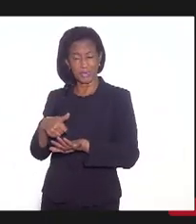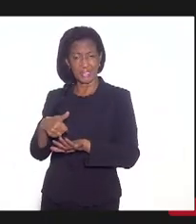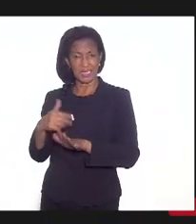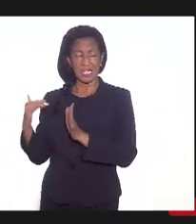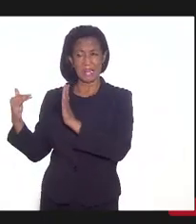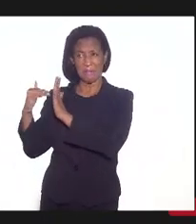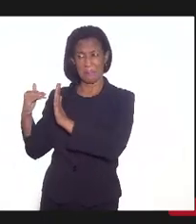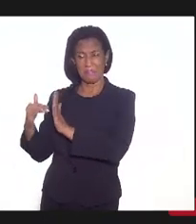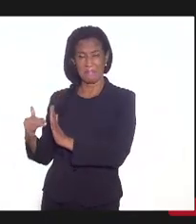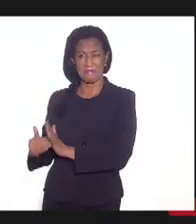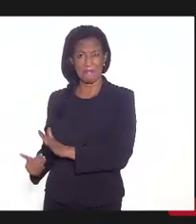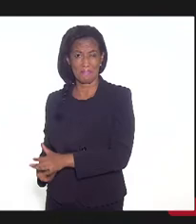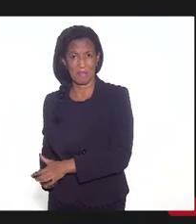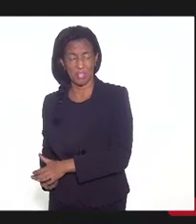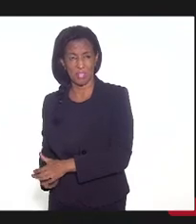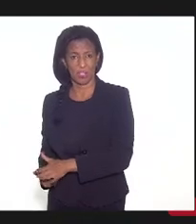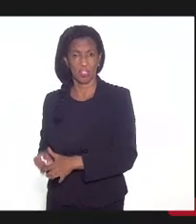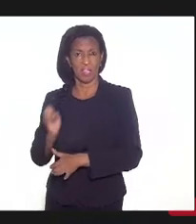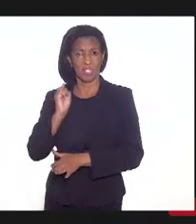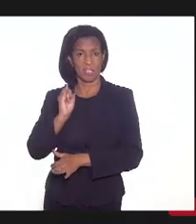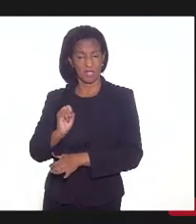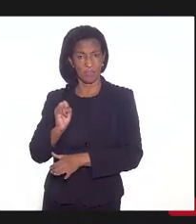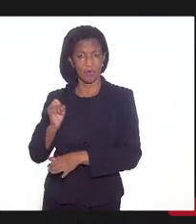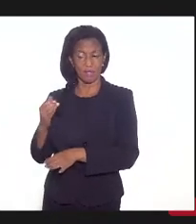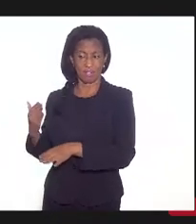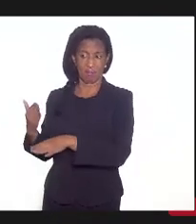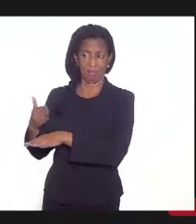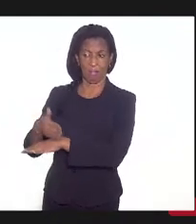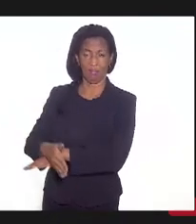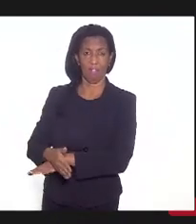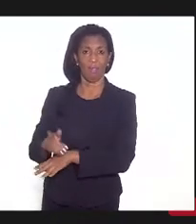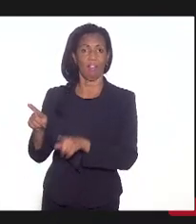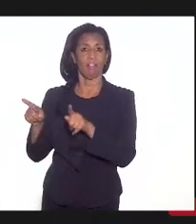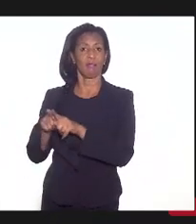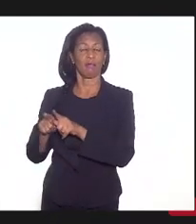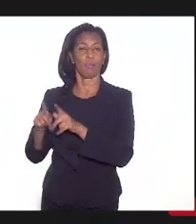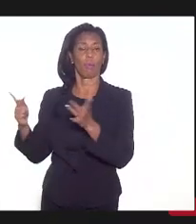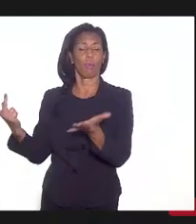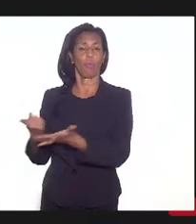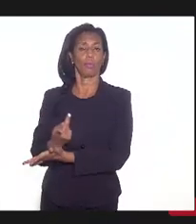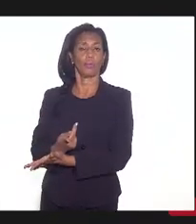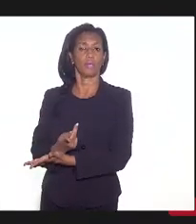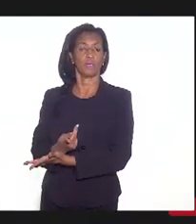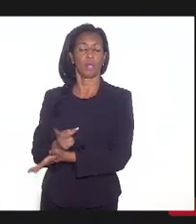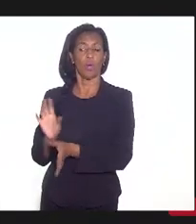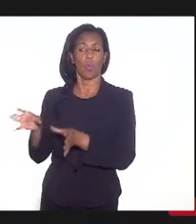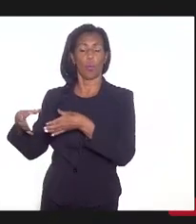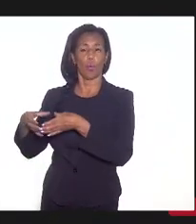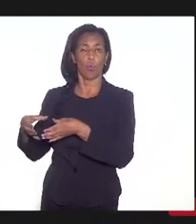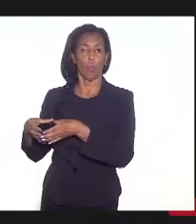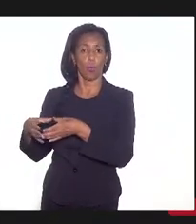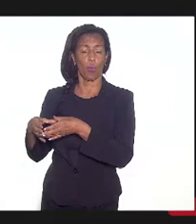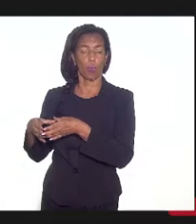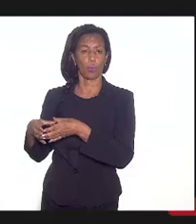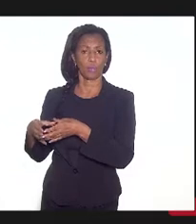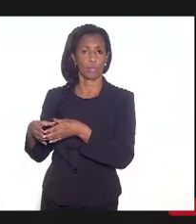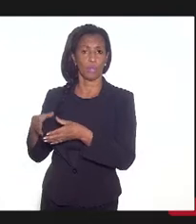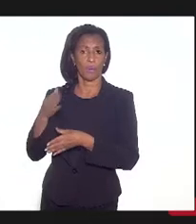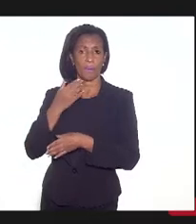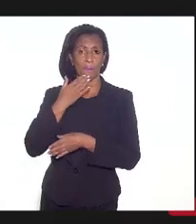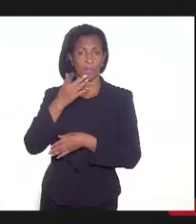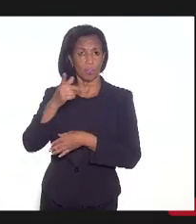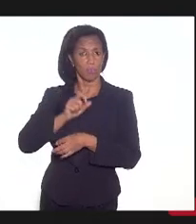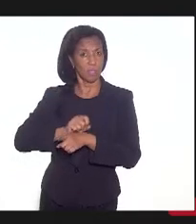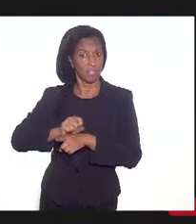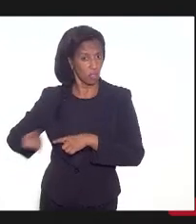que se você encorresse nelas entrava inclusive em risco de você ou o conselho poder sugerir a você ser